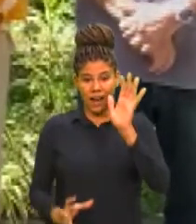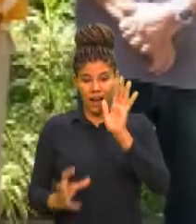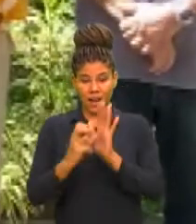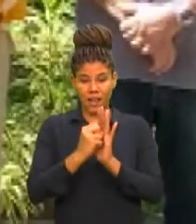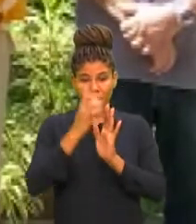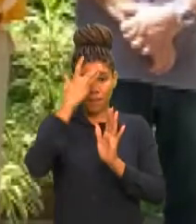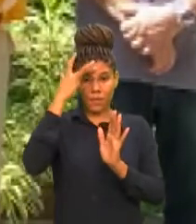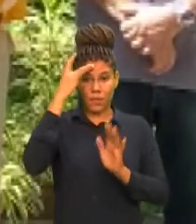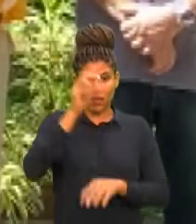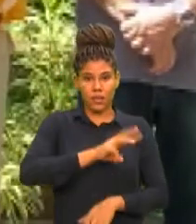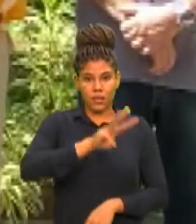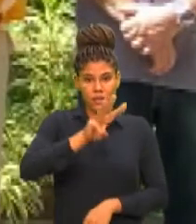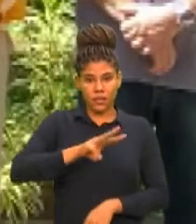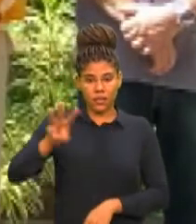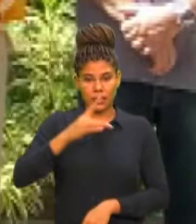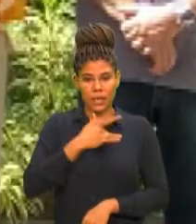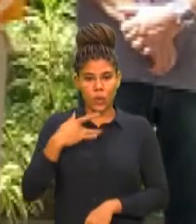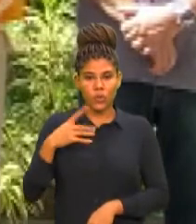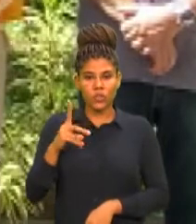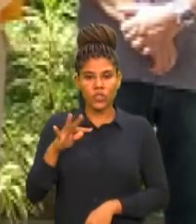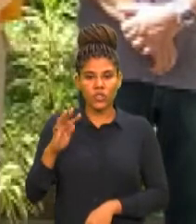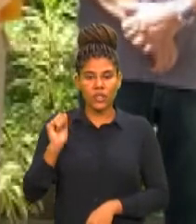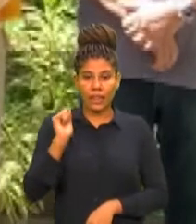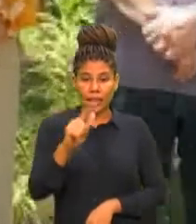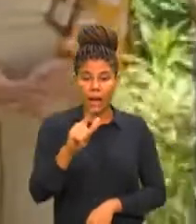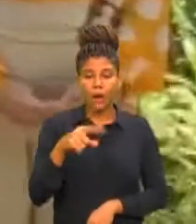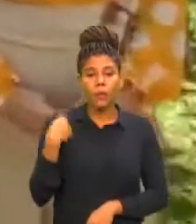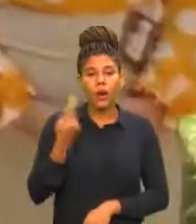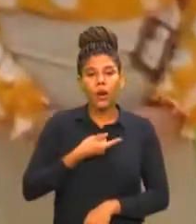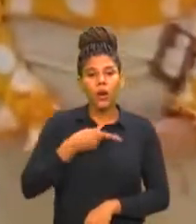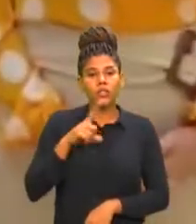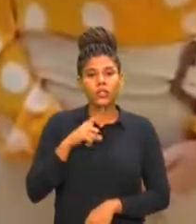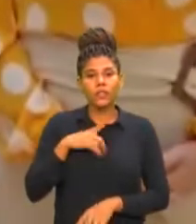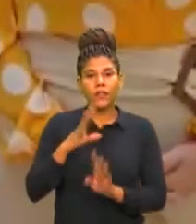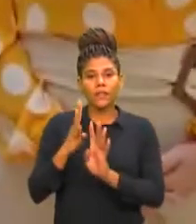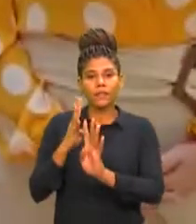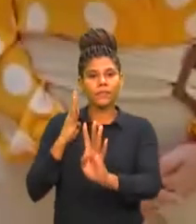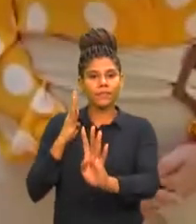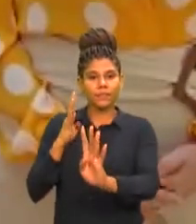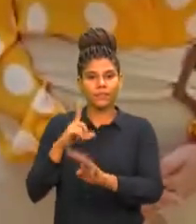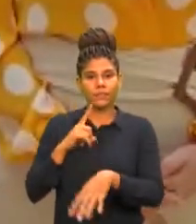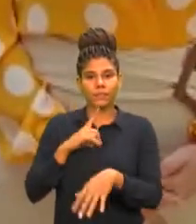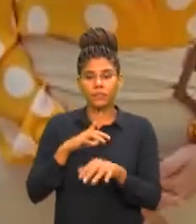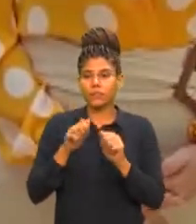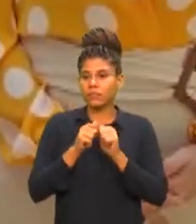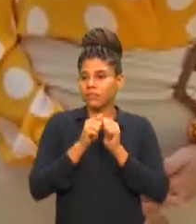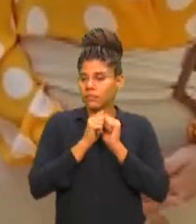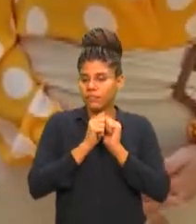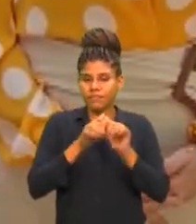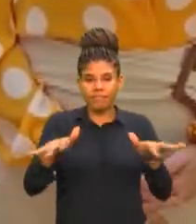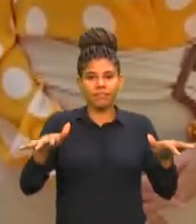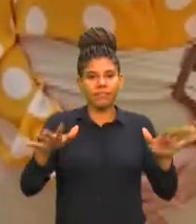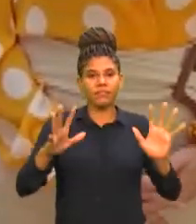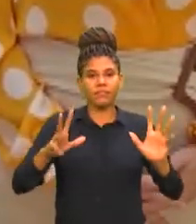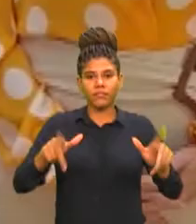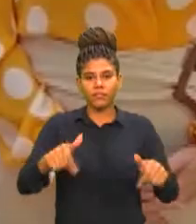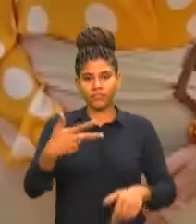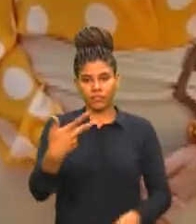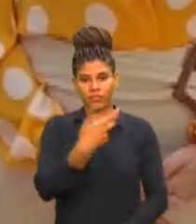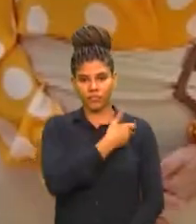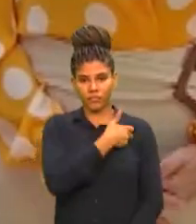site Saúde Digital para que a gente tenha condições de dar acesso a todos e a todas a